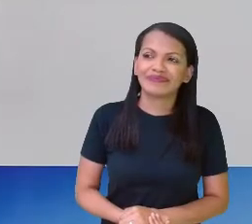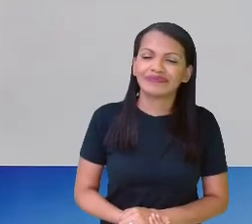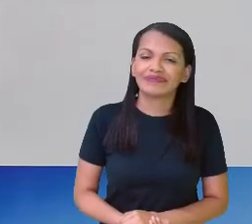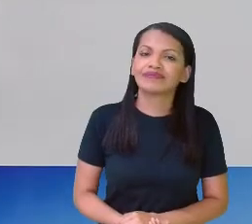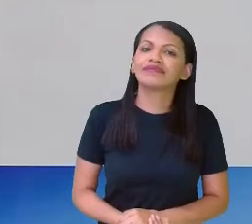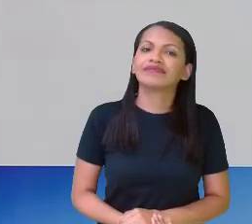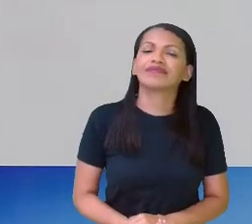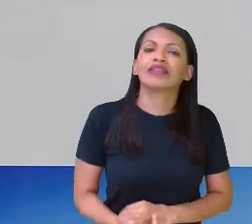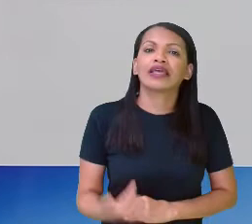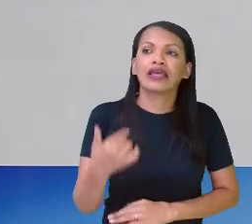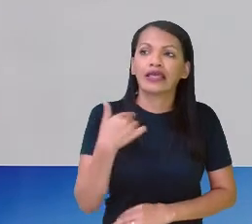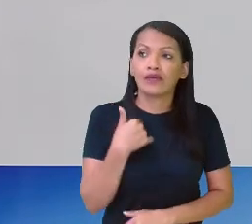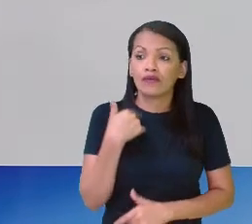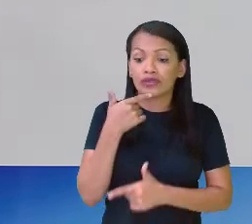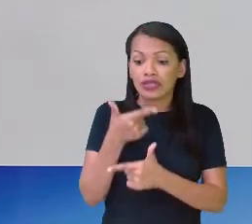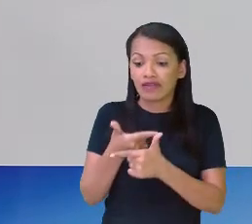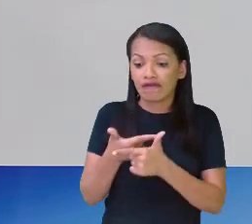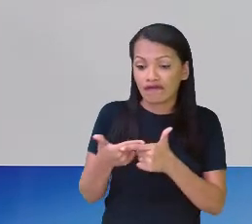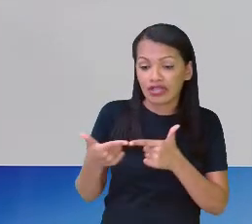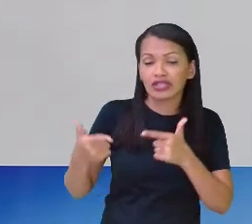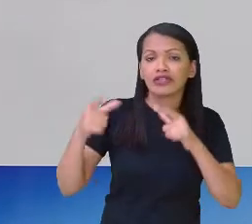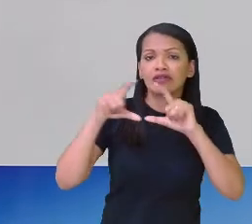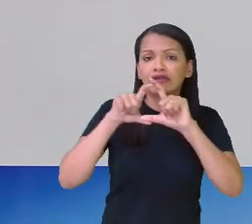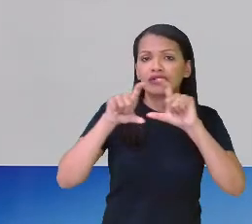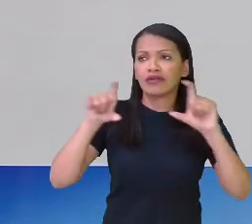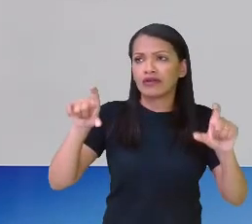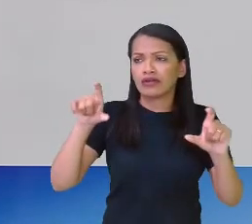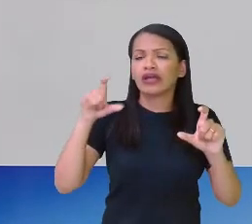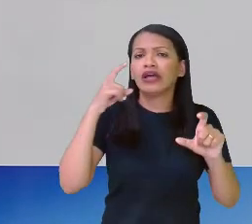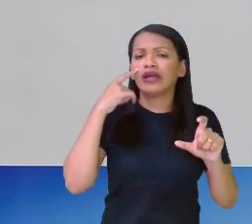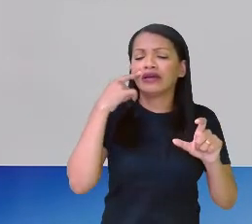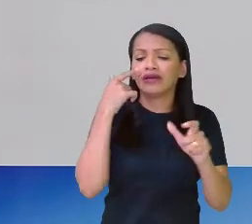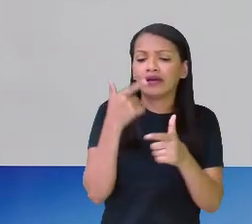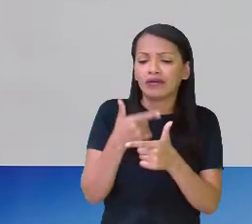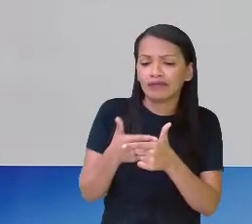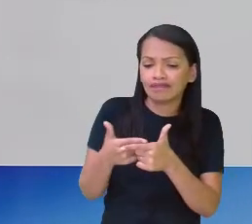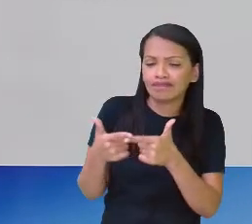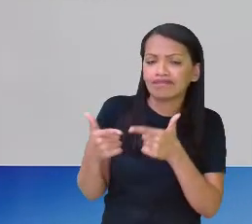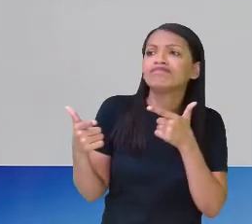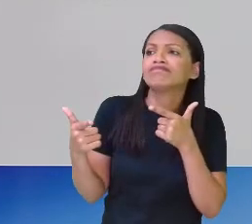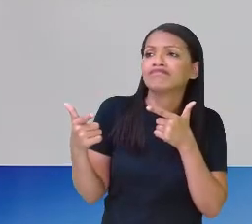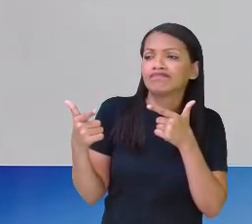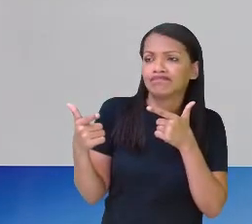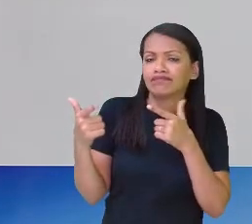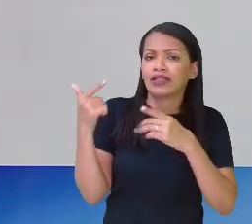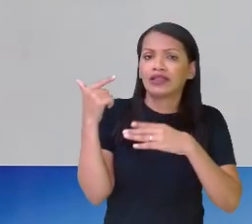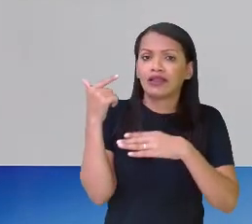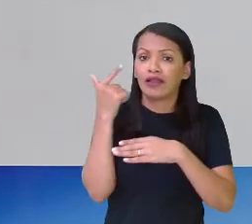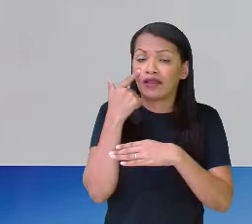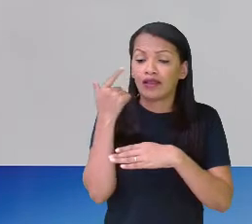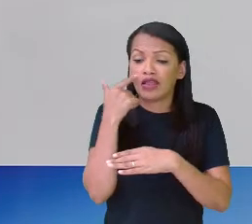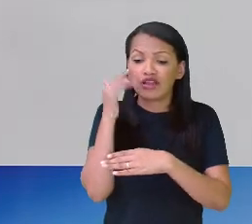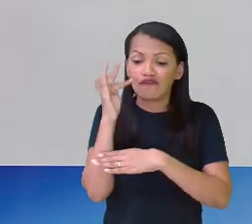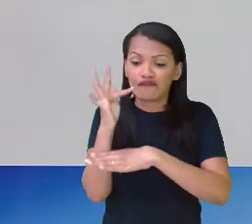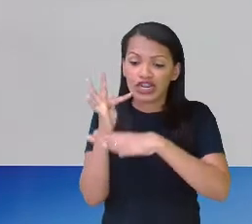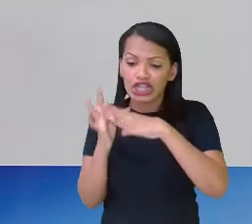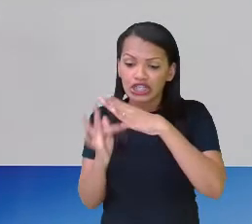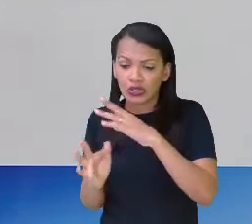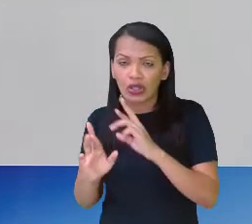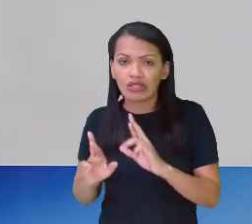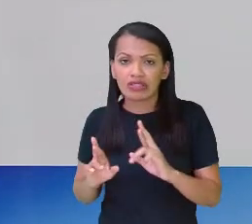Eu dividi o meu inteiro em partes e em frações diferentes,